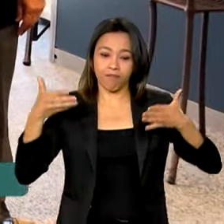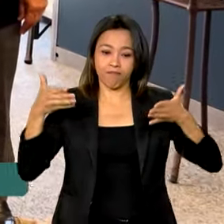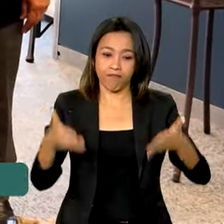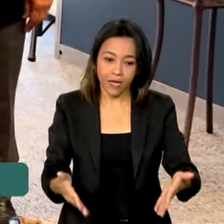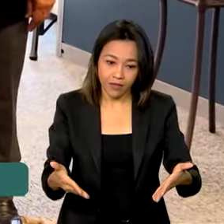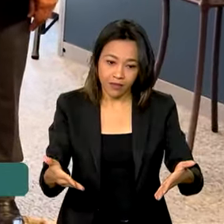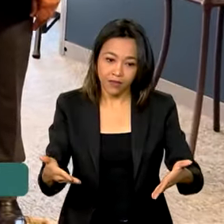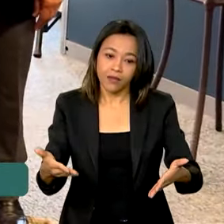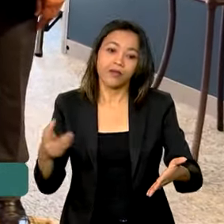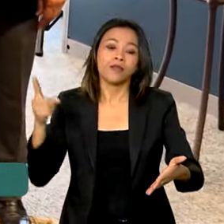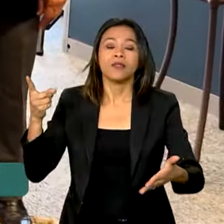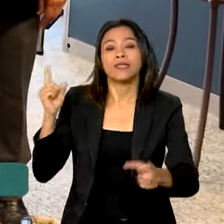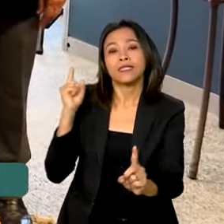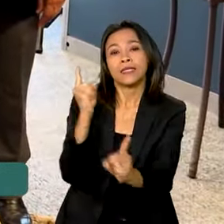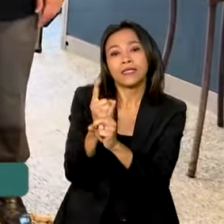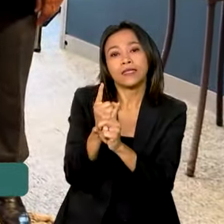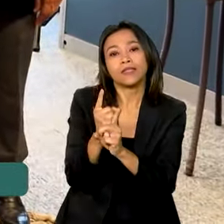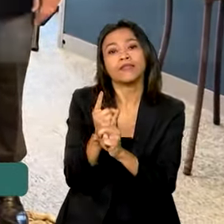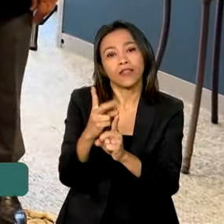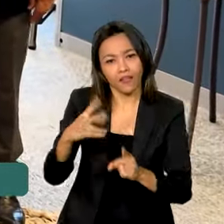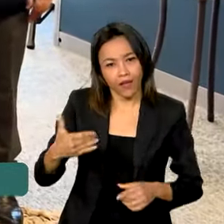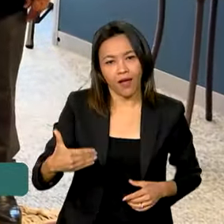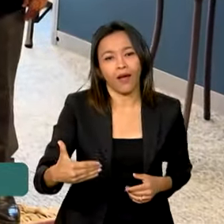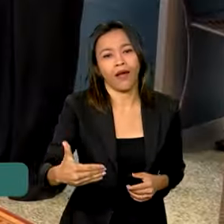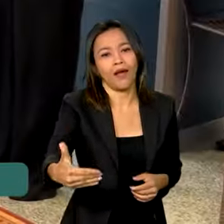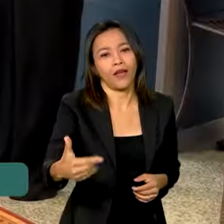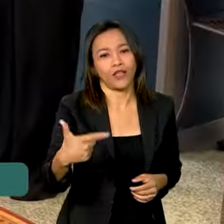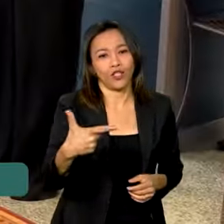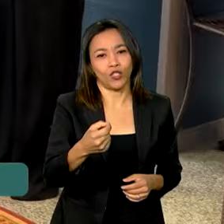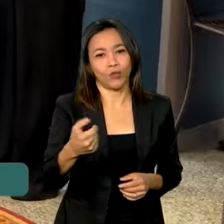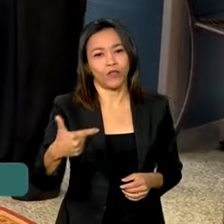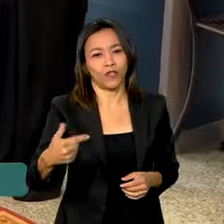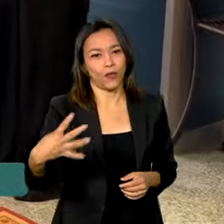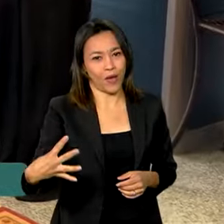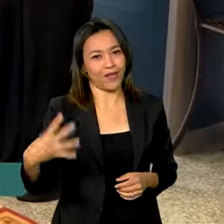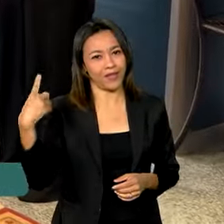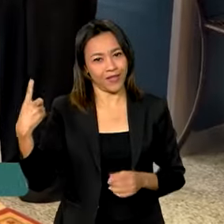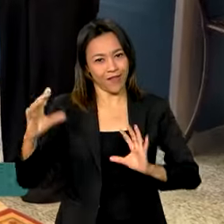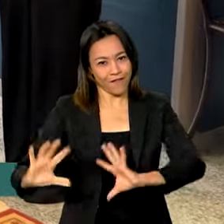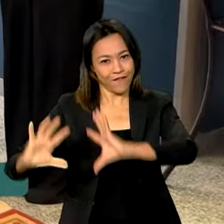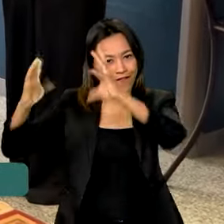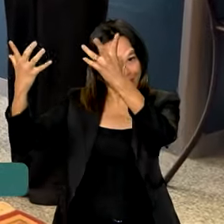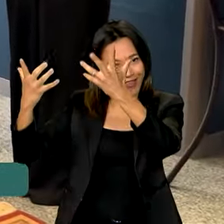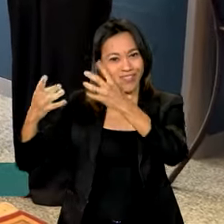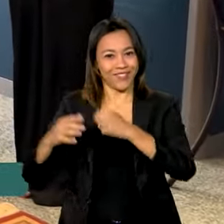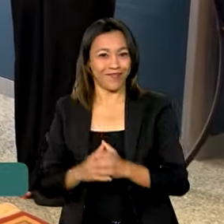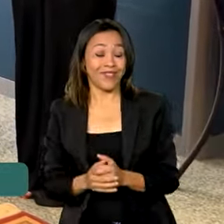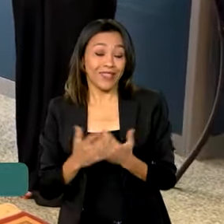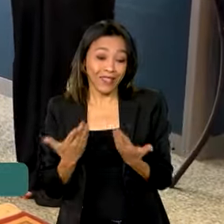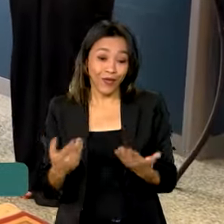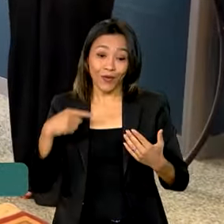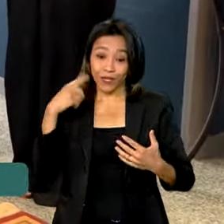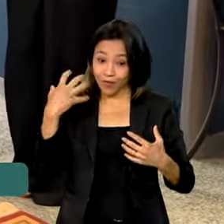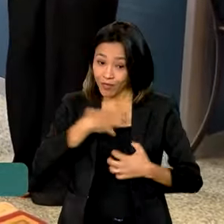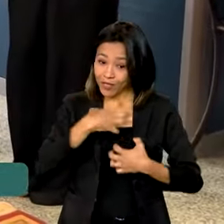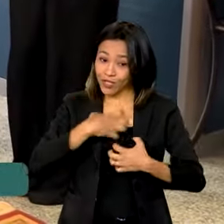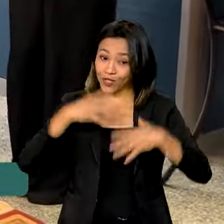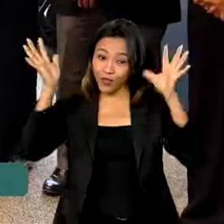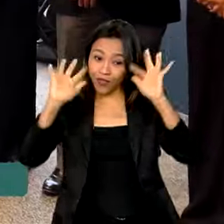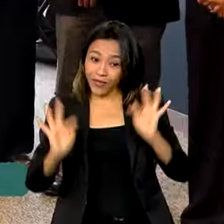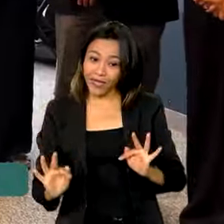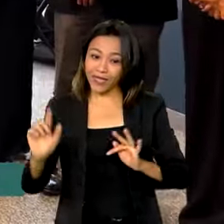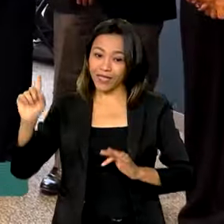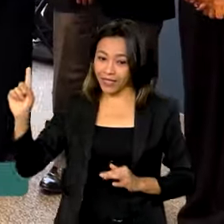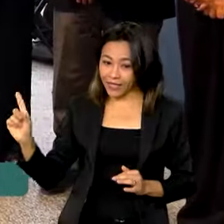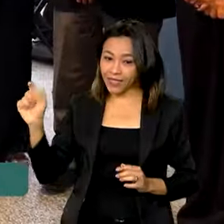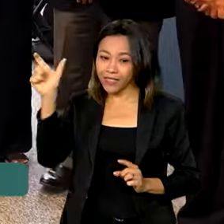participar agora na edição 2024 do Sairé. Estamos todos muito felizes aqui com a presidente do